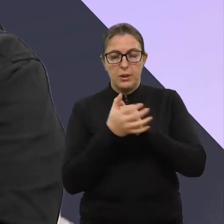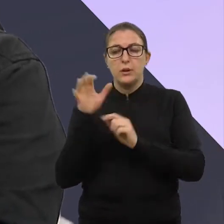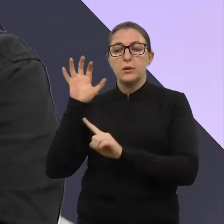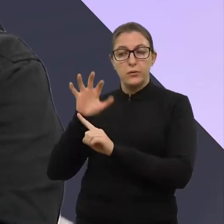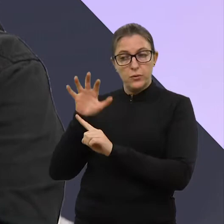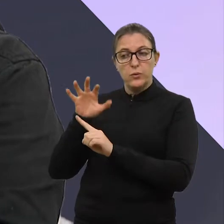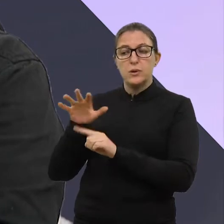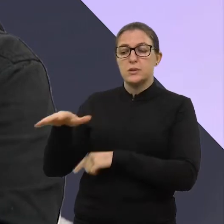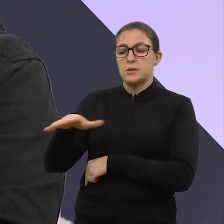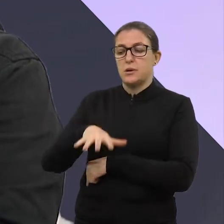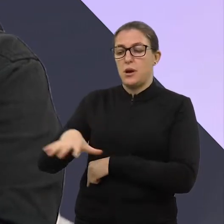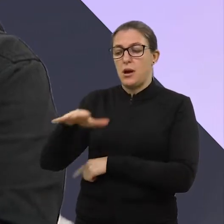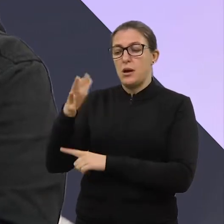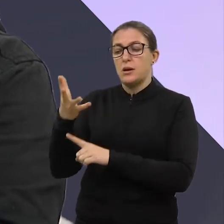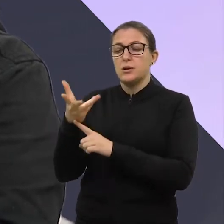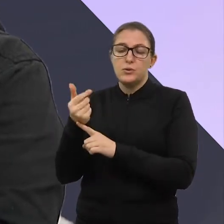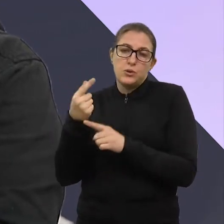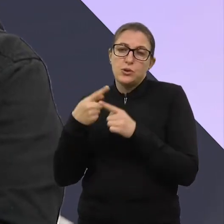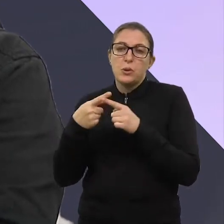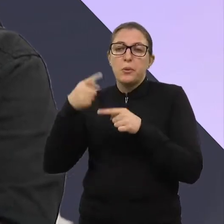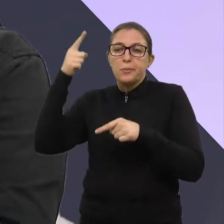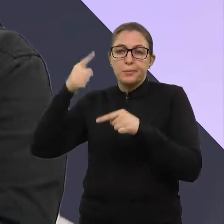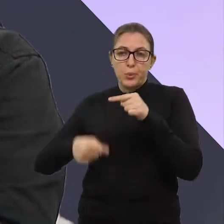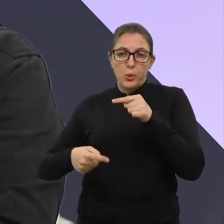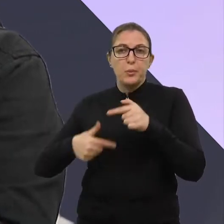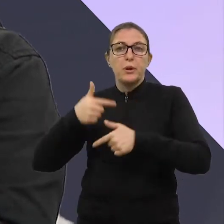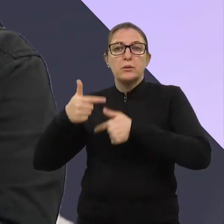profundamente a classe artística, que não pode trabalhar, né?